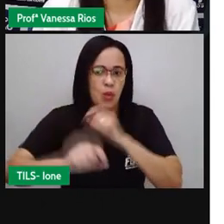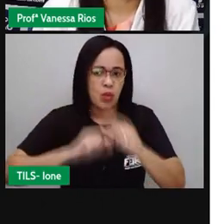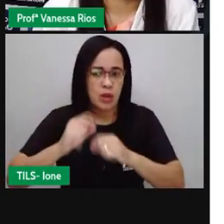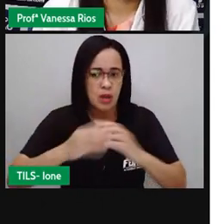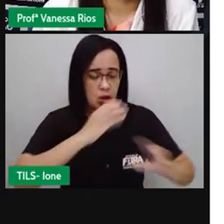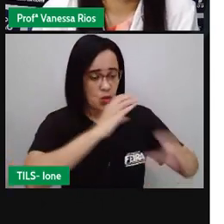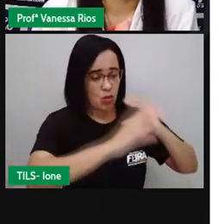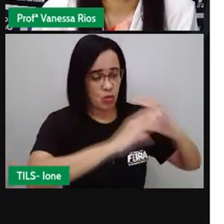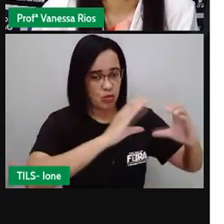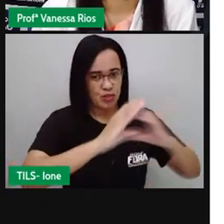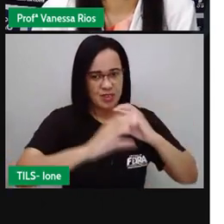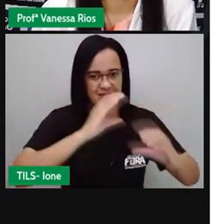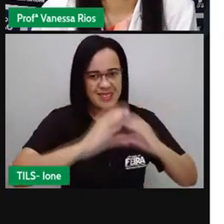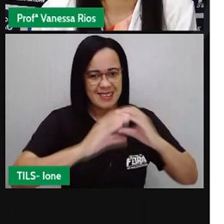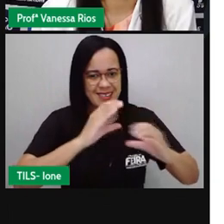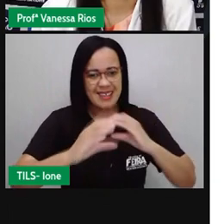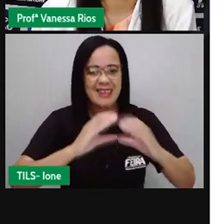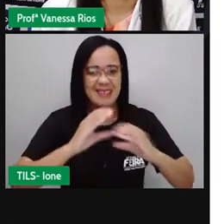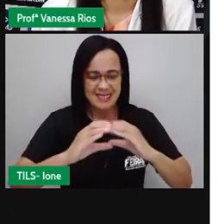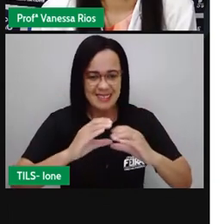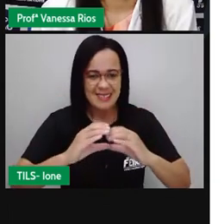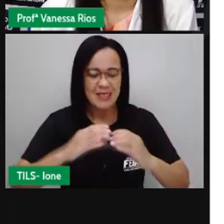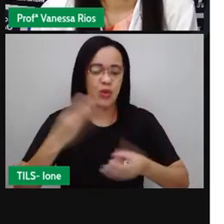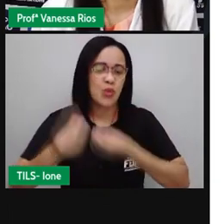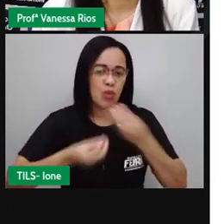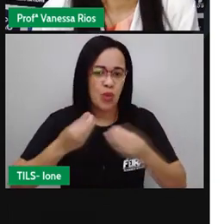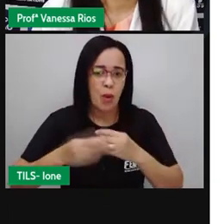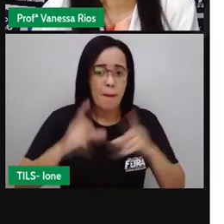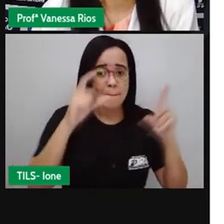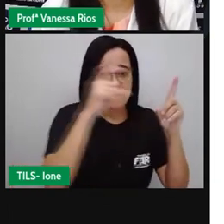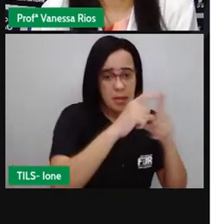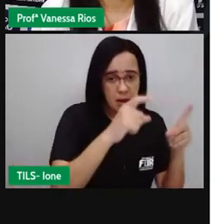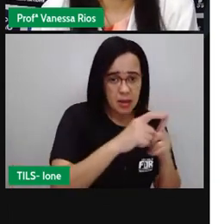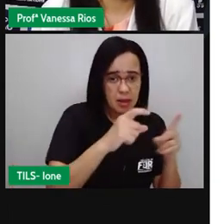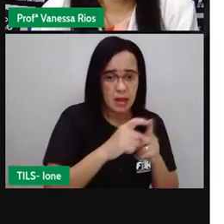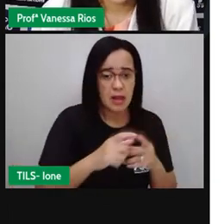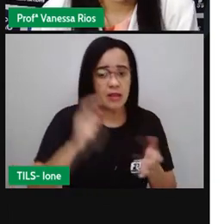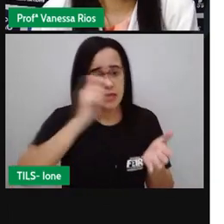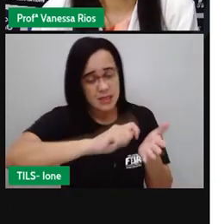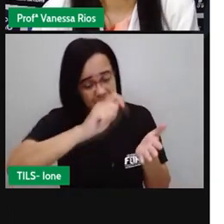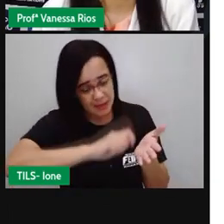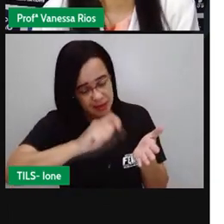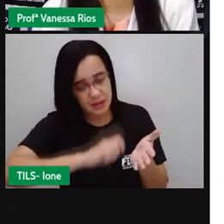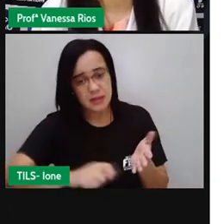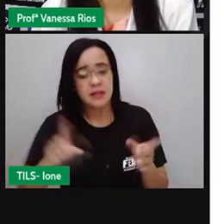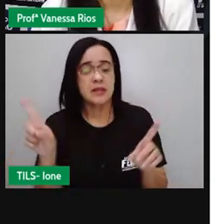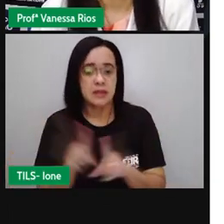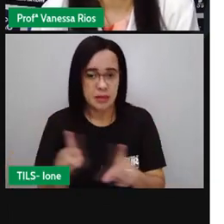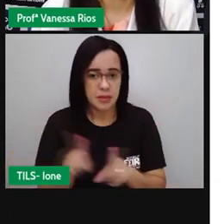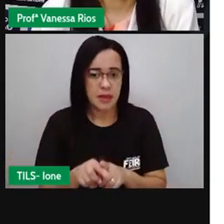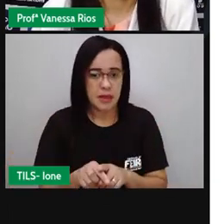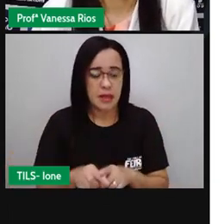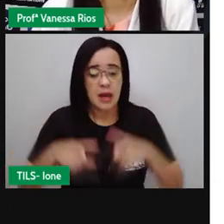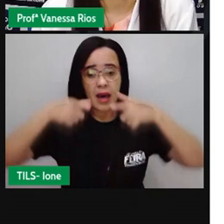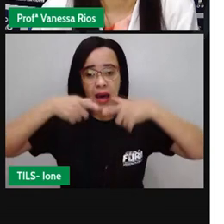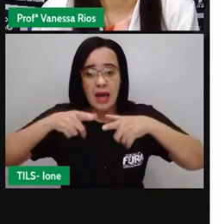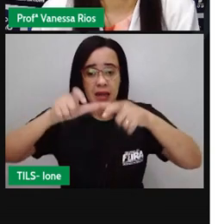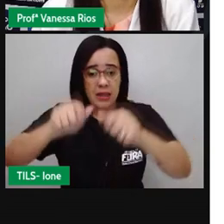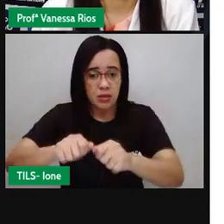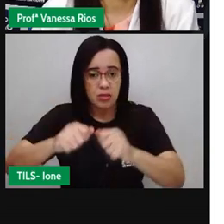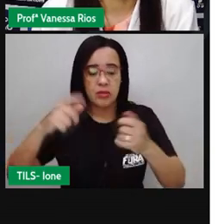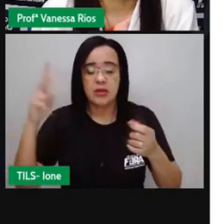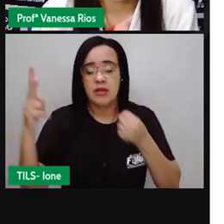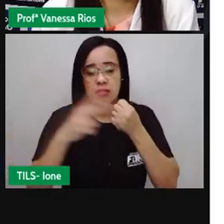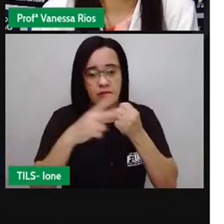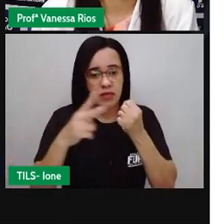palavras escritas ou faladas e a linguagem não verbal utiliza-se de símbolos e